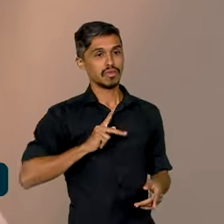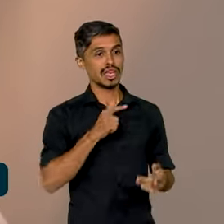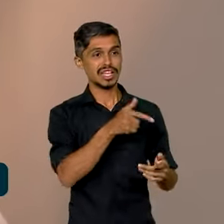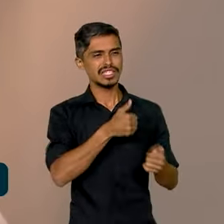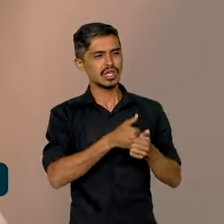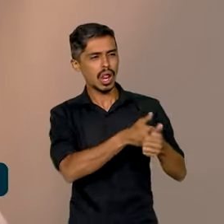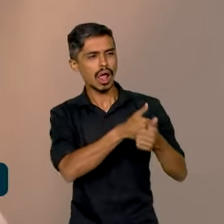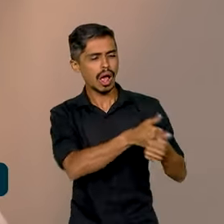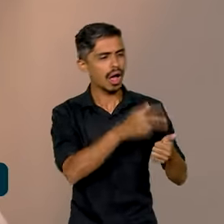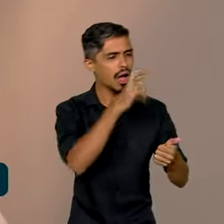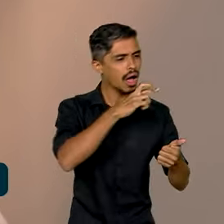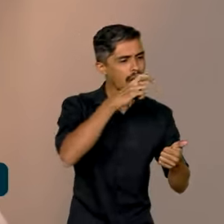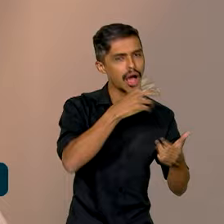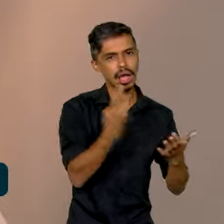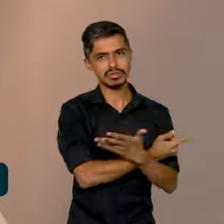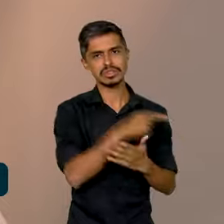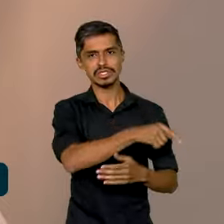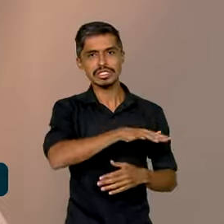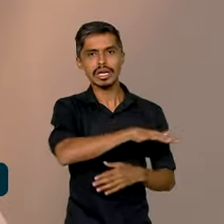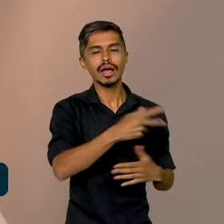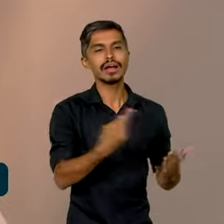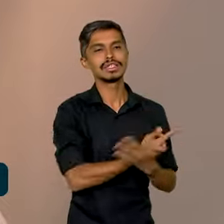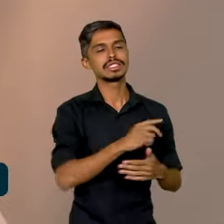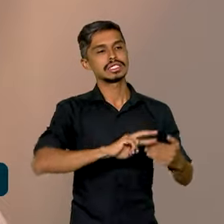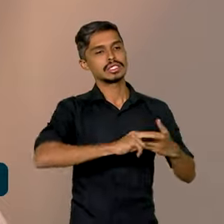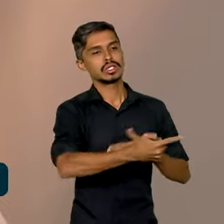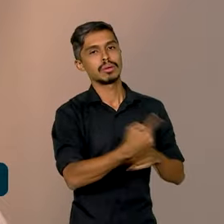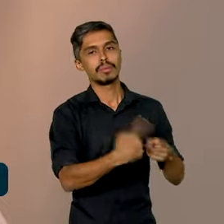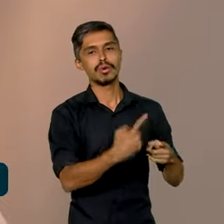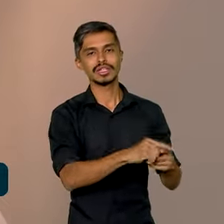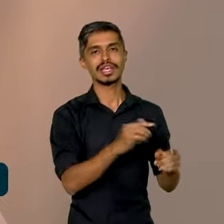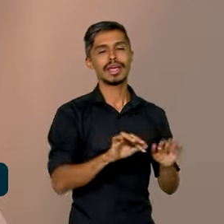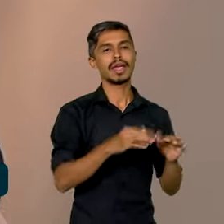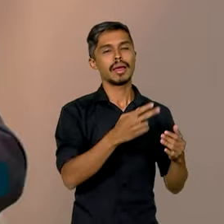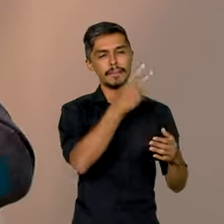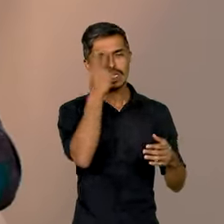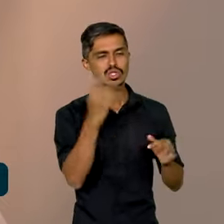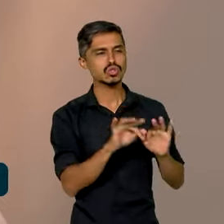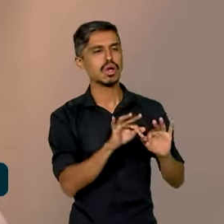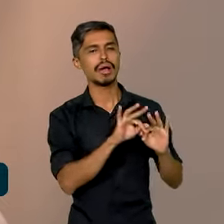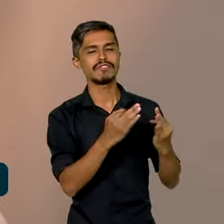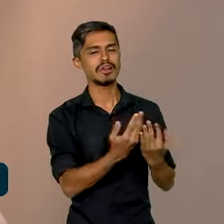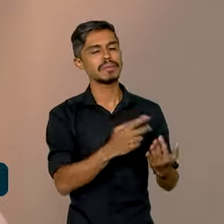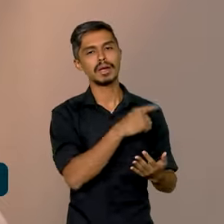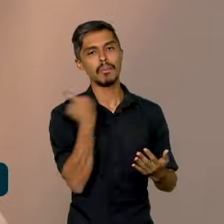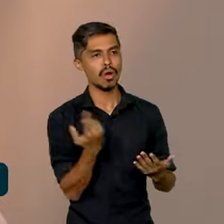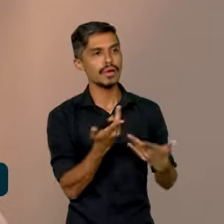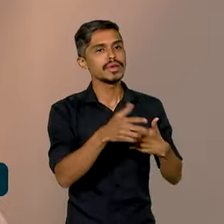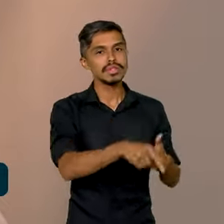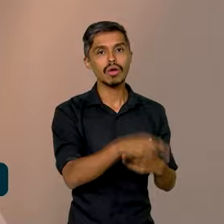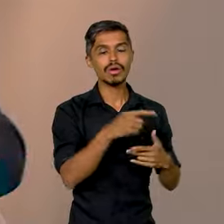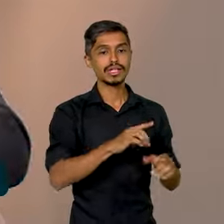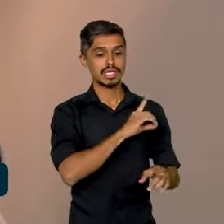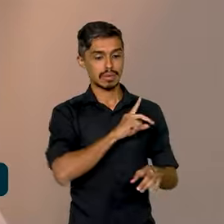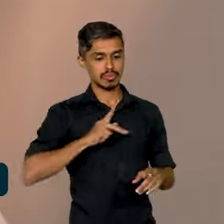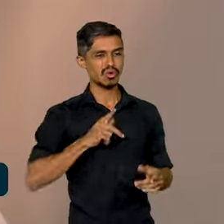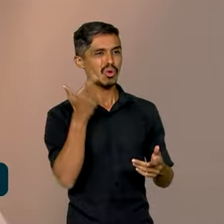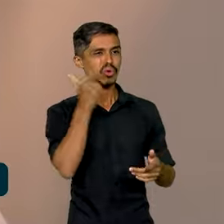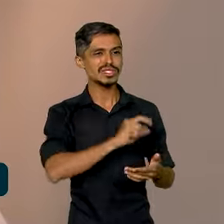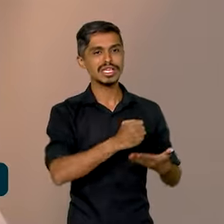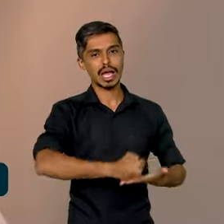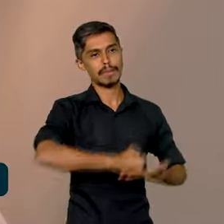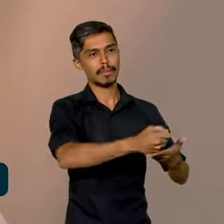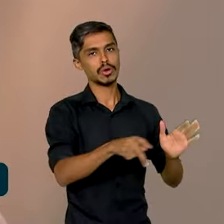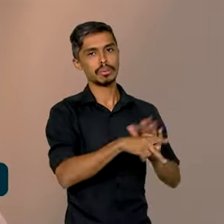acompanhar a apuração dos casos que resultaram na perda do seu ente querido. É na Defensoria Pública que elas conseguem buscar o